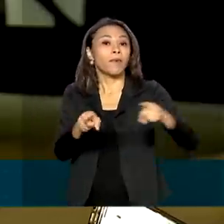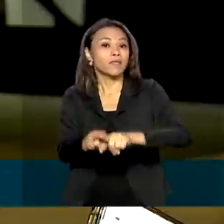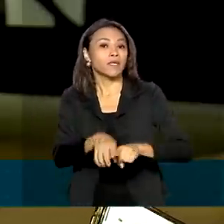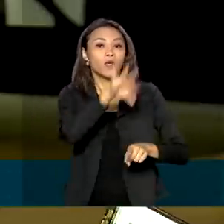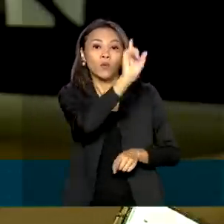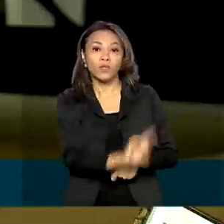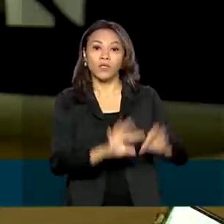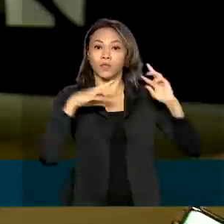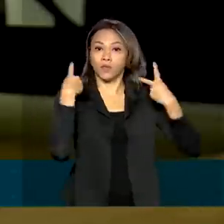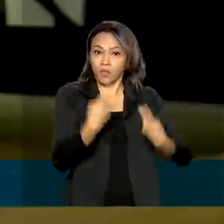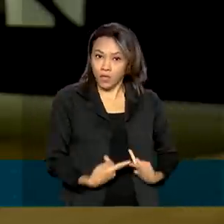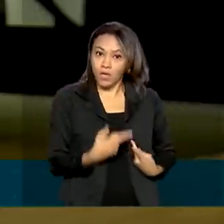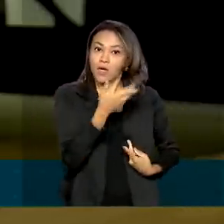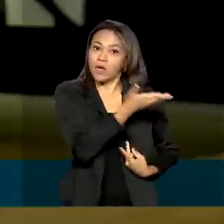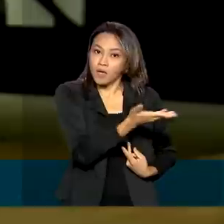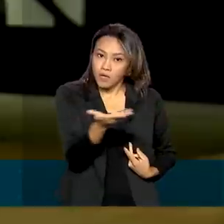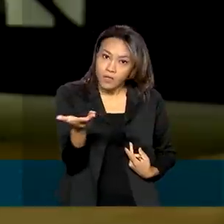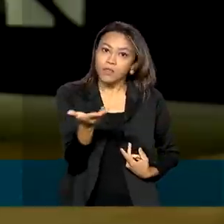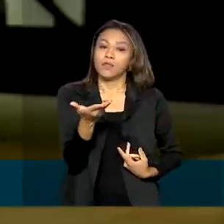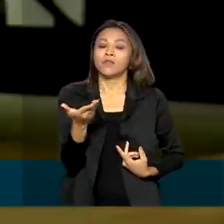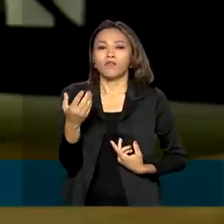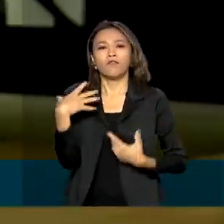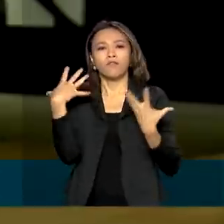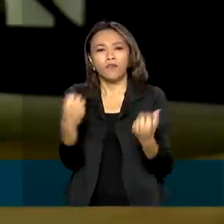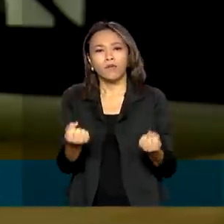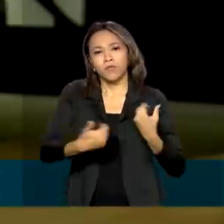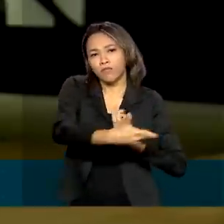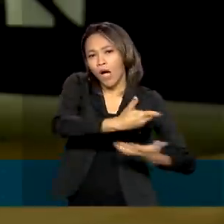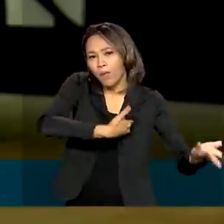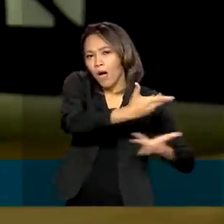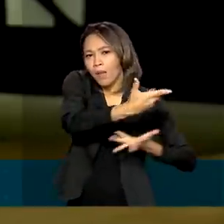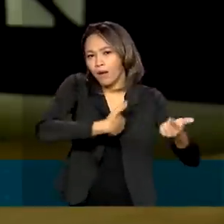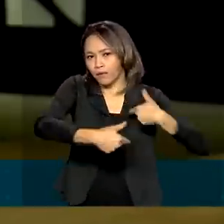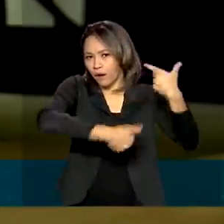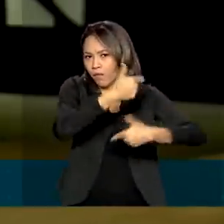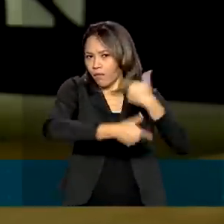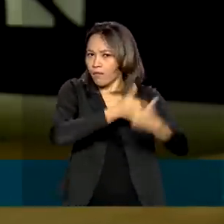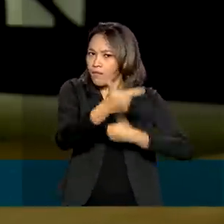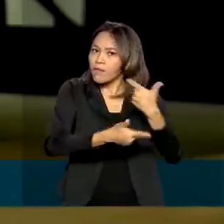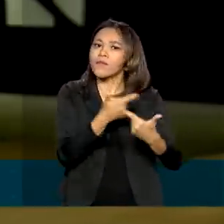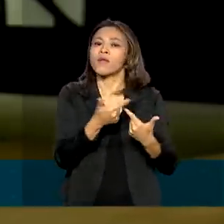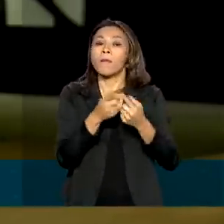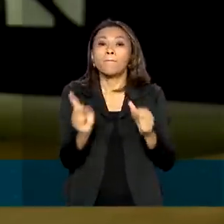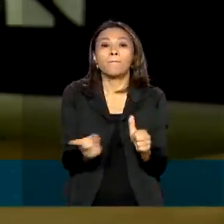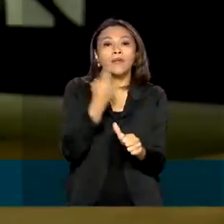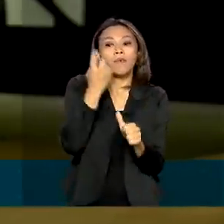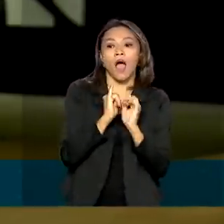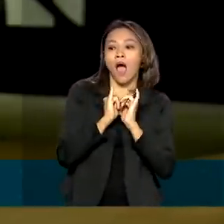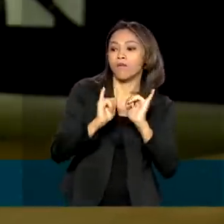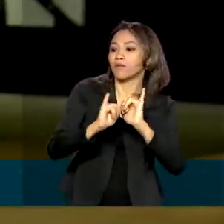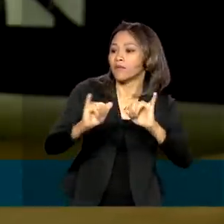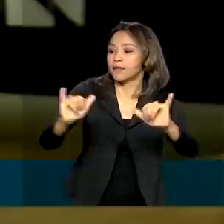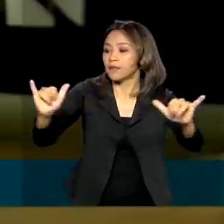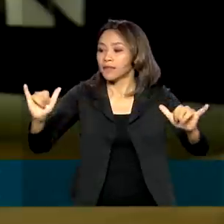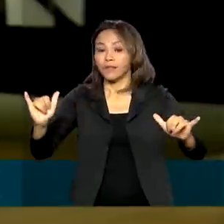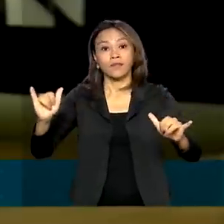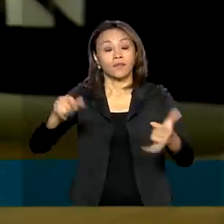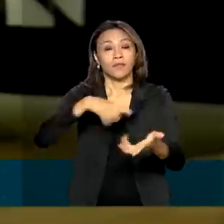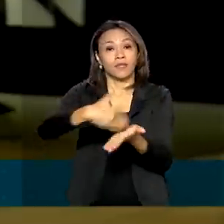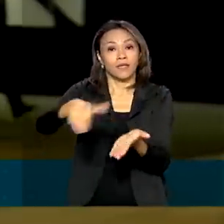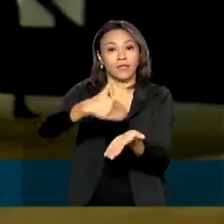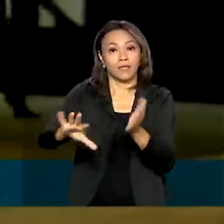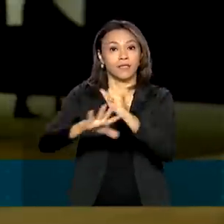atuaremos de forma coordenada. Em primeiro lugar, comunicando aos órgãos de segurança pública